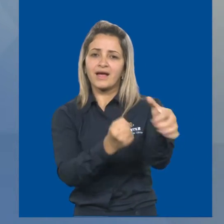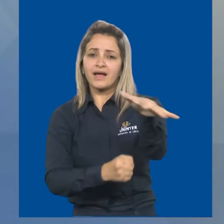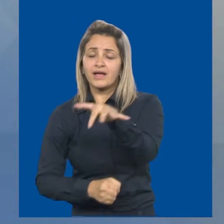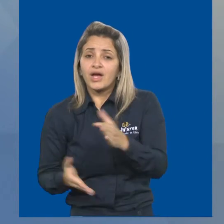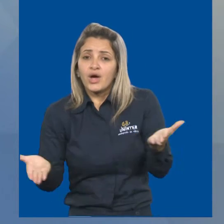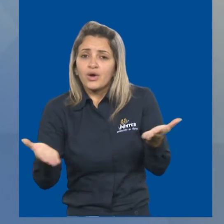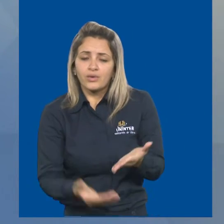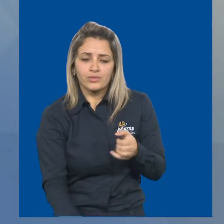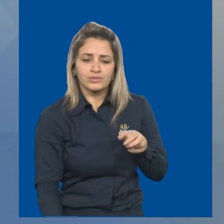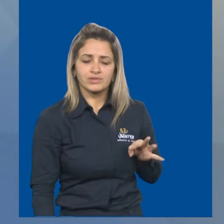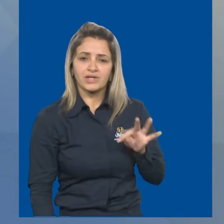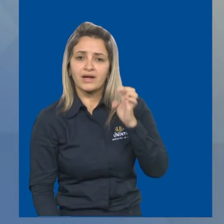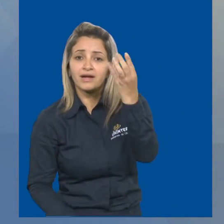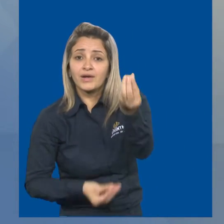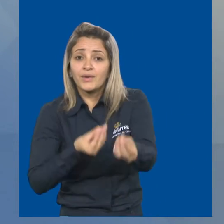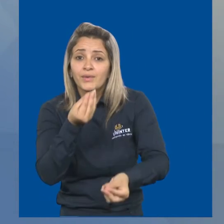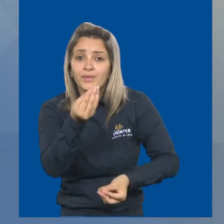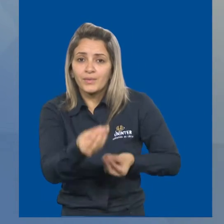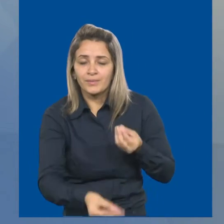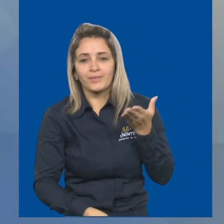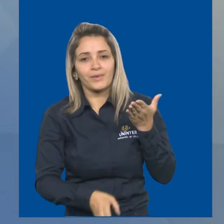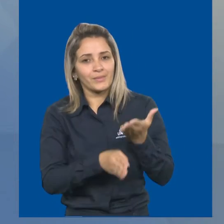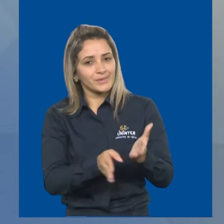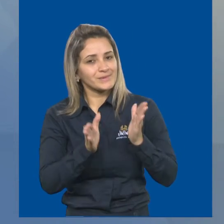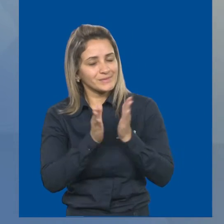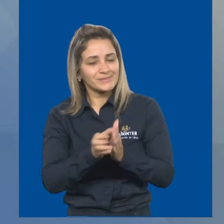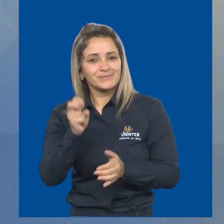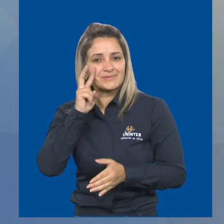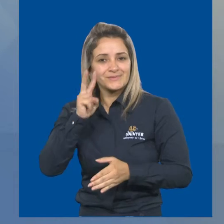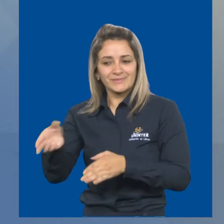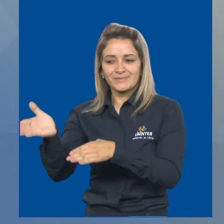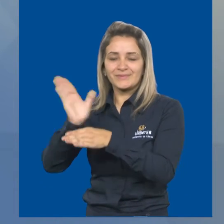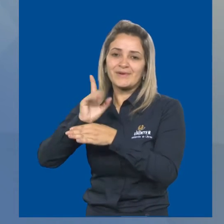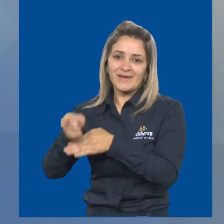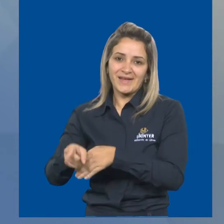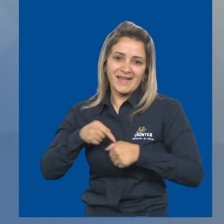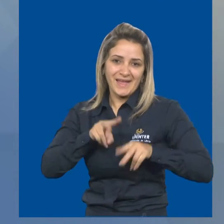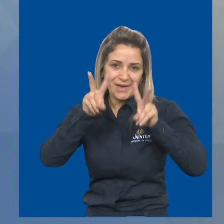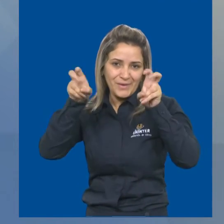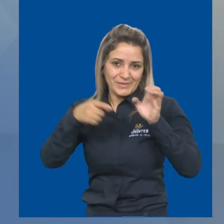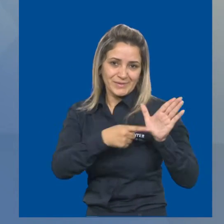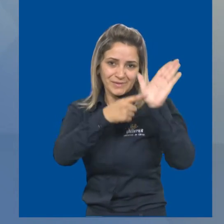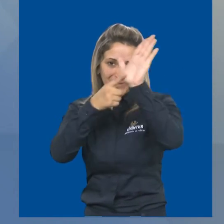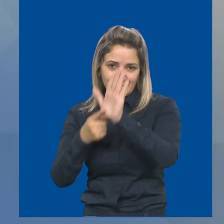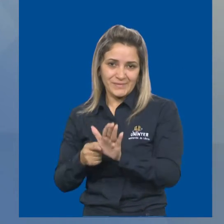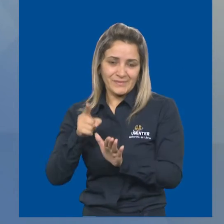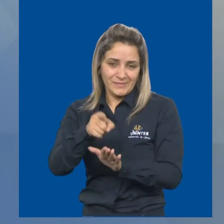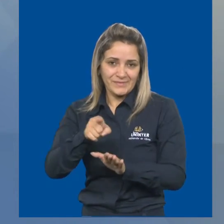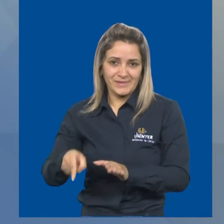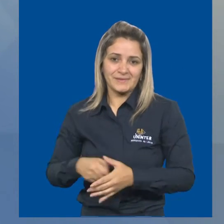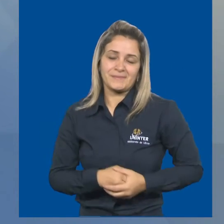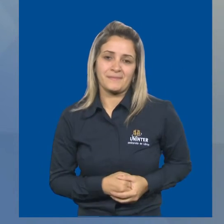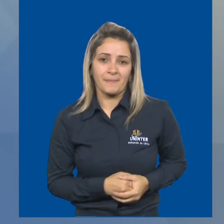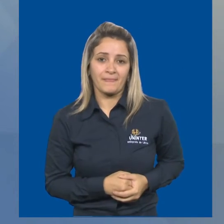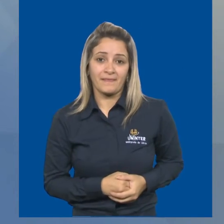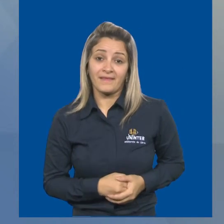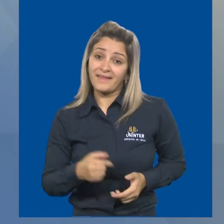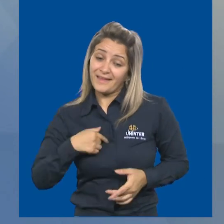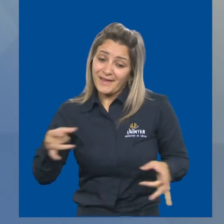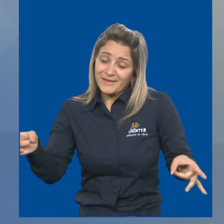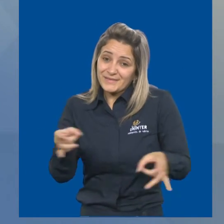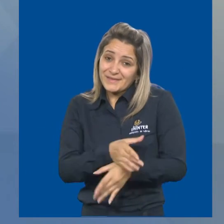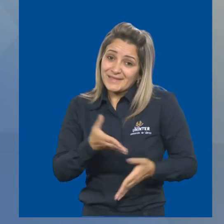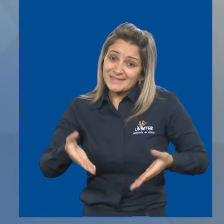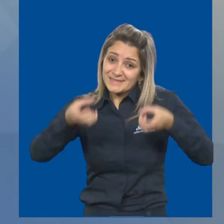de nosso tempo. Por isso, não deixe de ver a Grande Beleza de Paulo Sorrentino. Vou ficando por